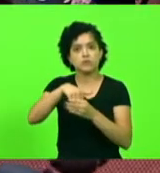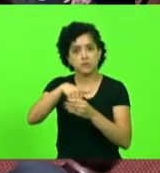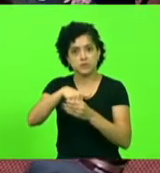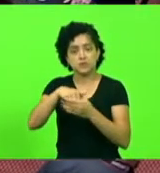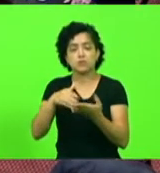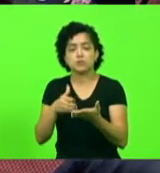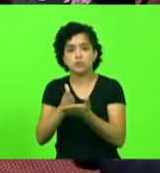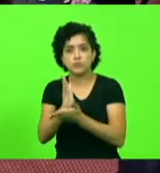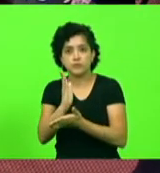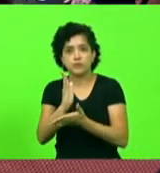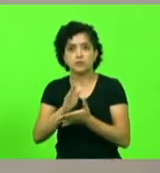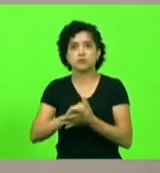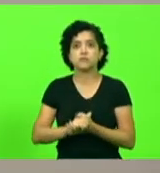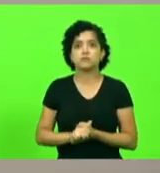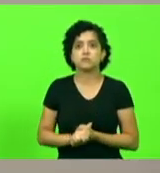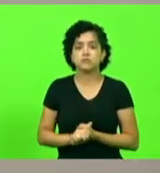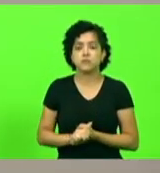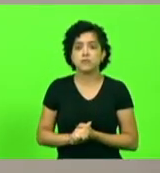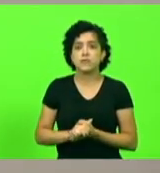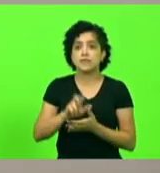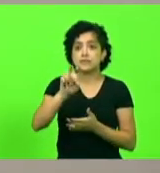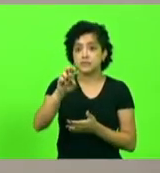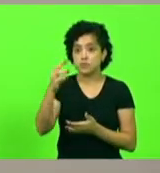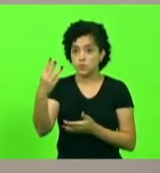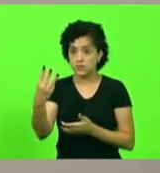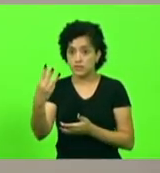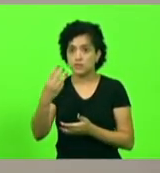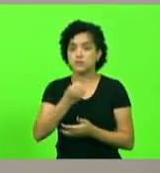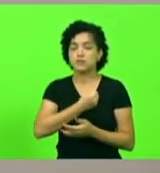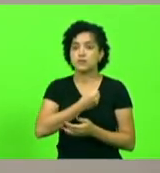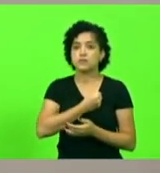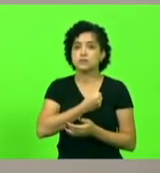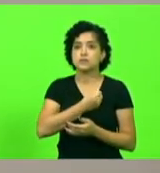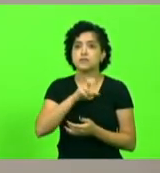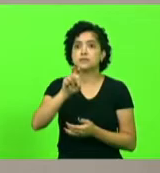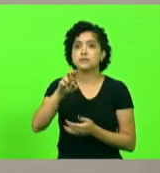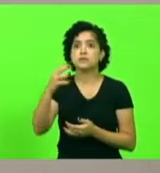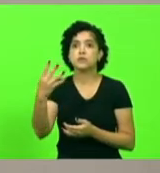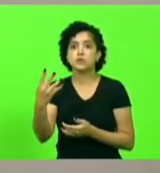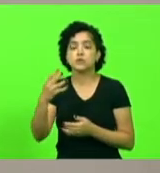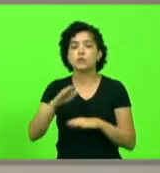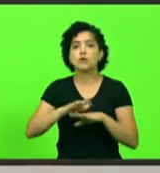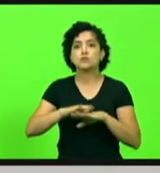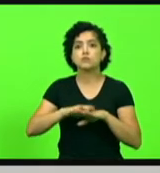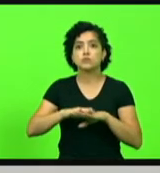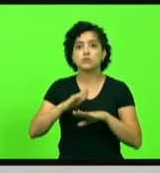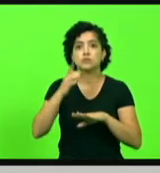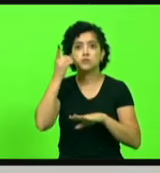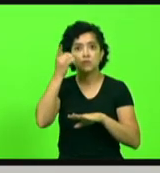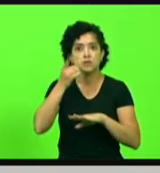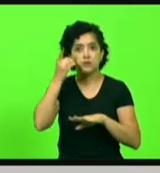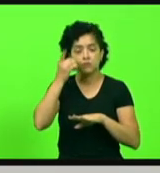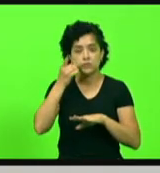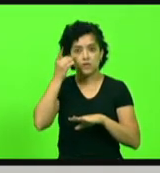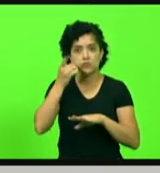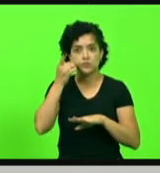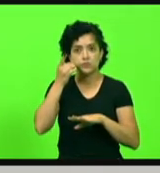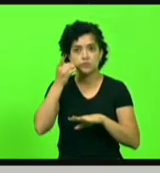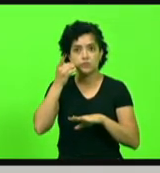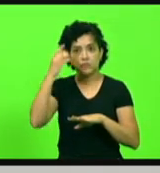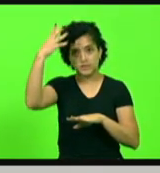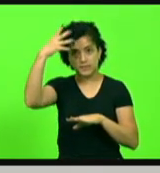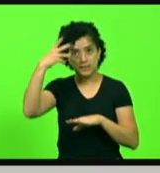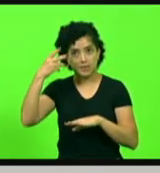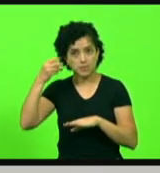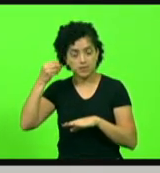está aprovada a moção de número 53. Moção de número 54. Autor, deputada Luciane